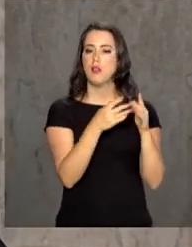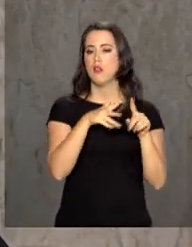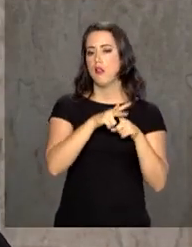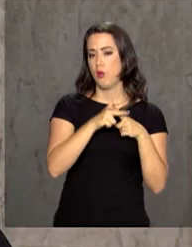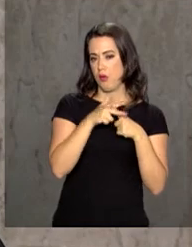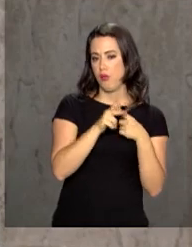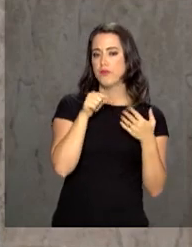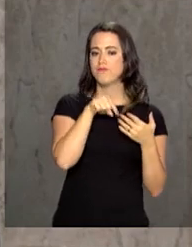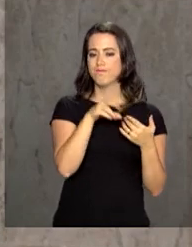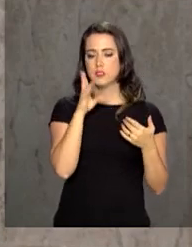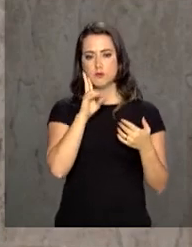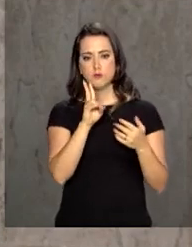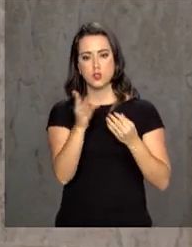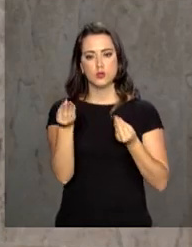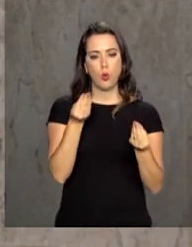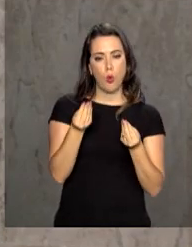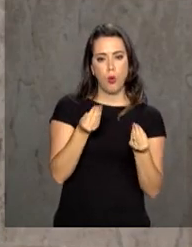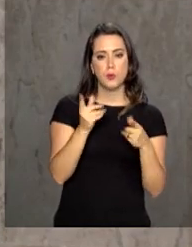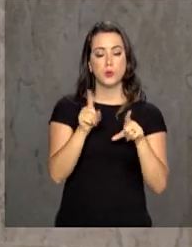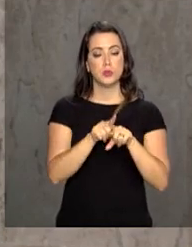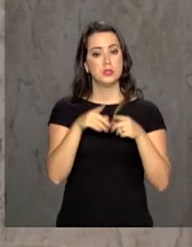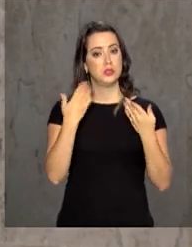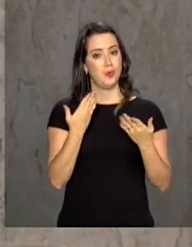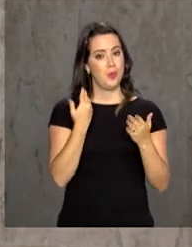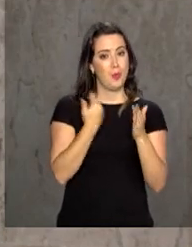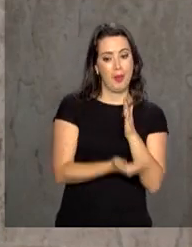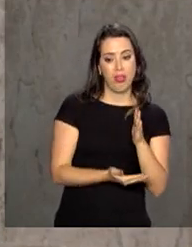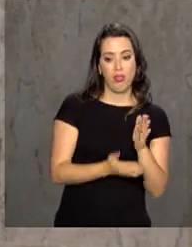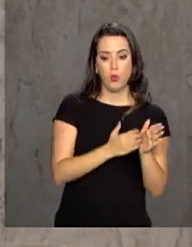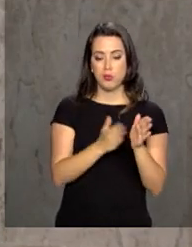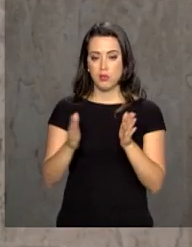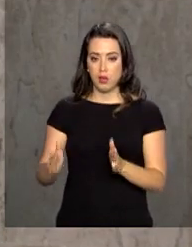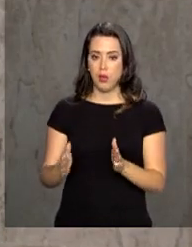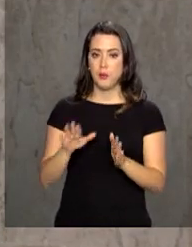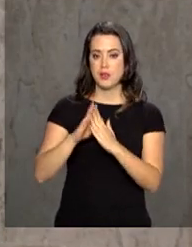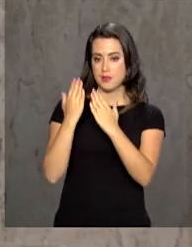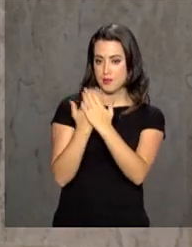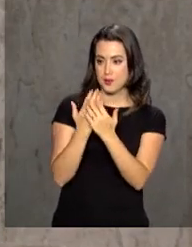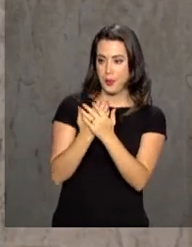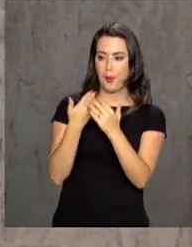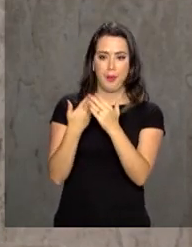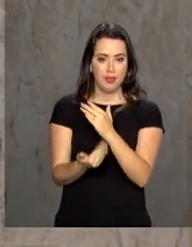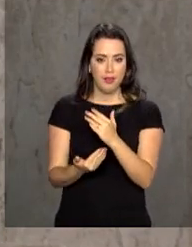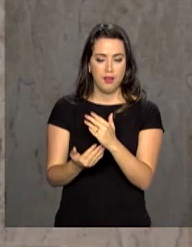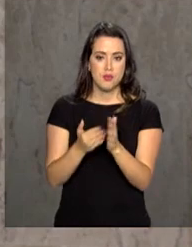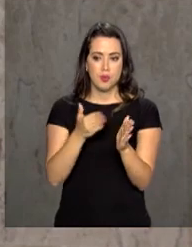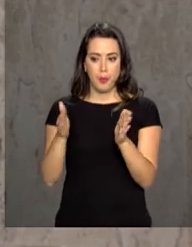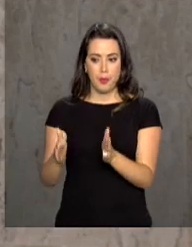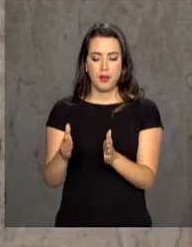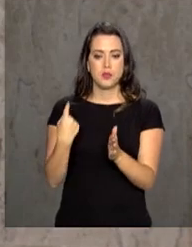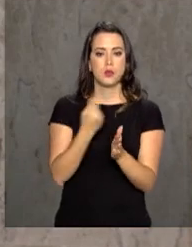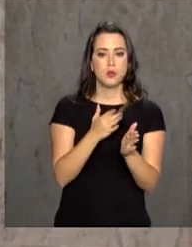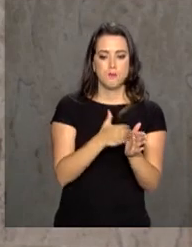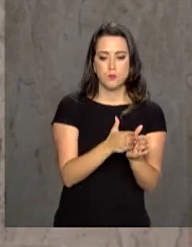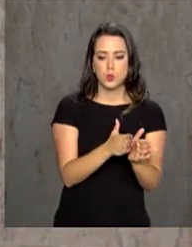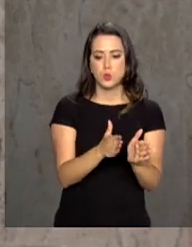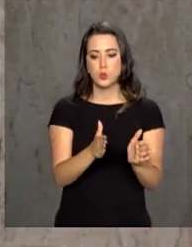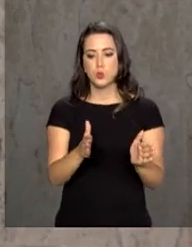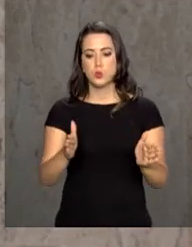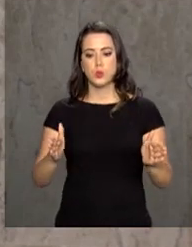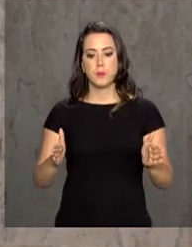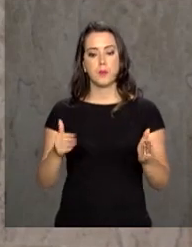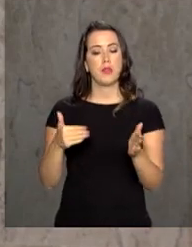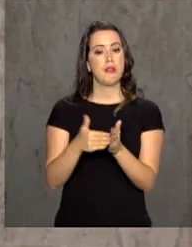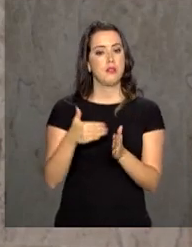FNDE. Então, para que não perdêssemos este prazo e essas escolas, nós estamos estendendo este prazo até